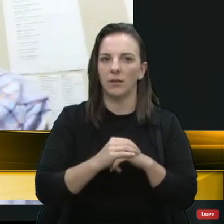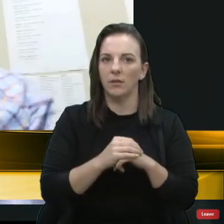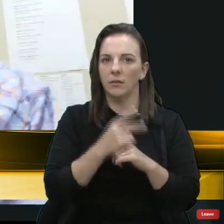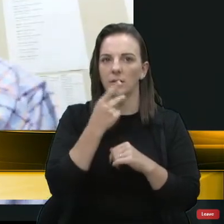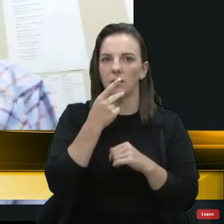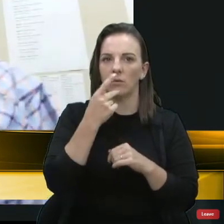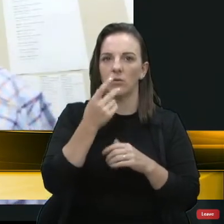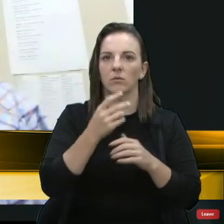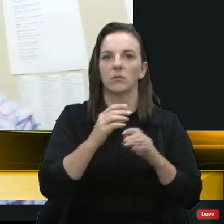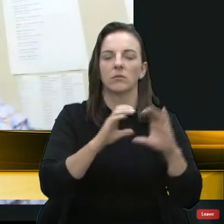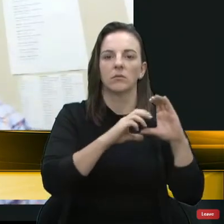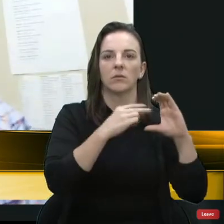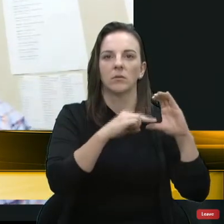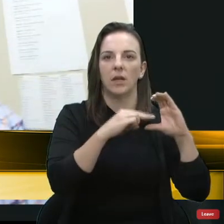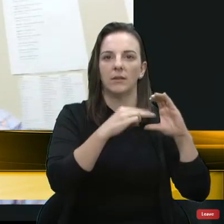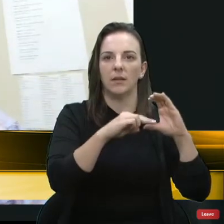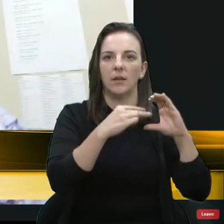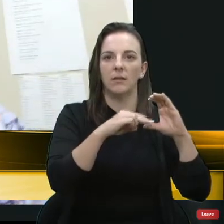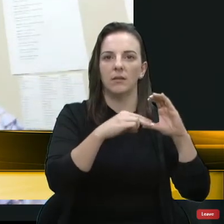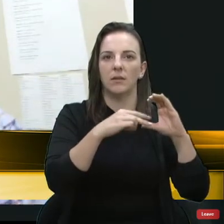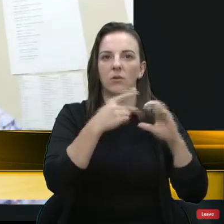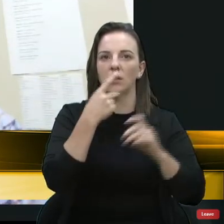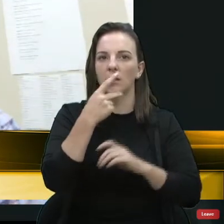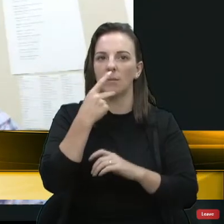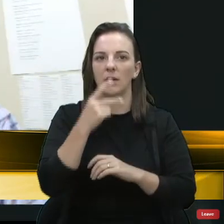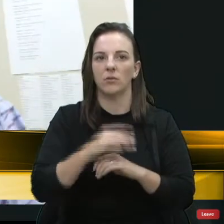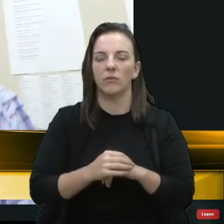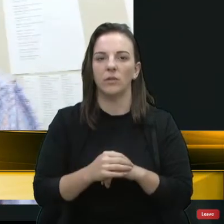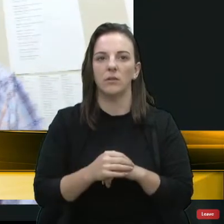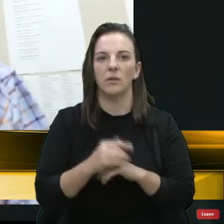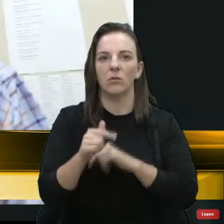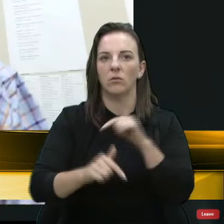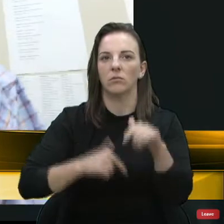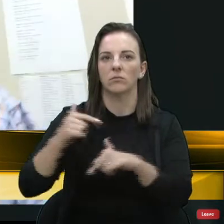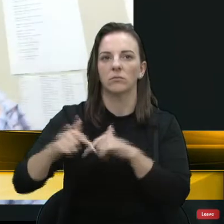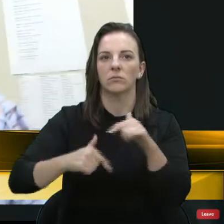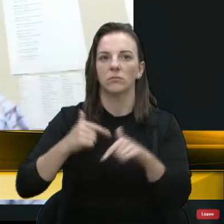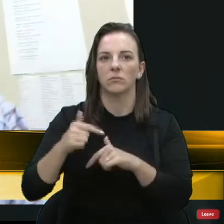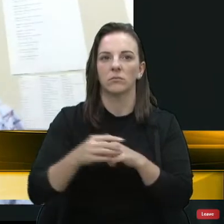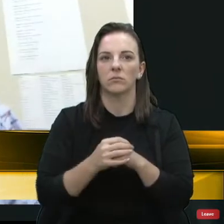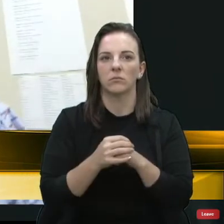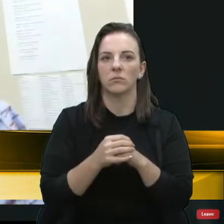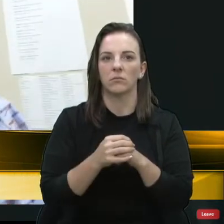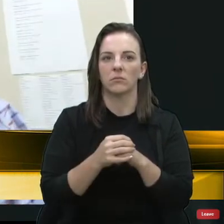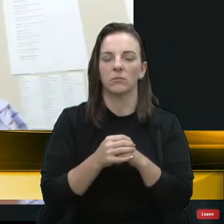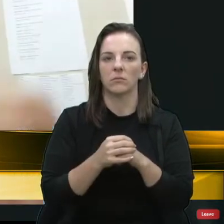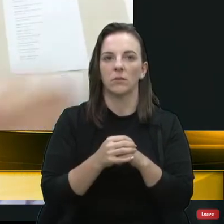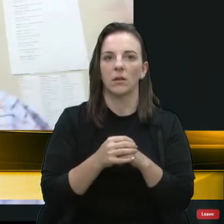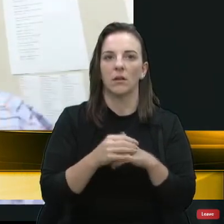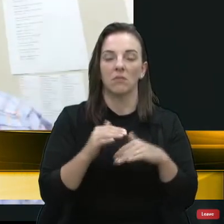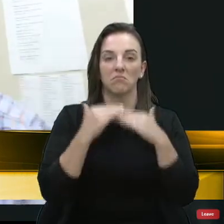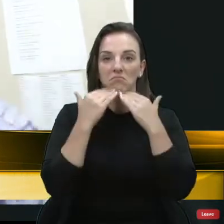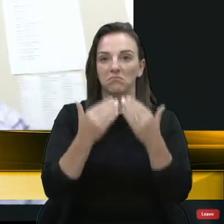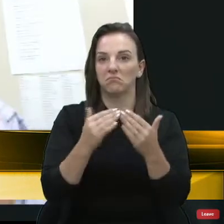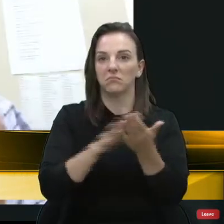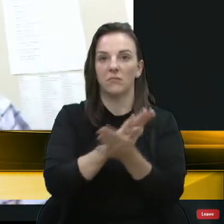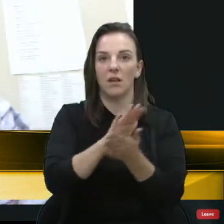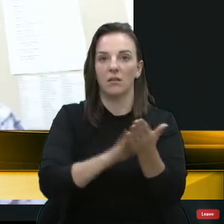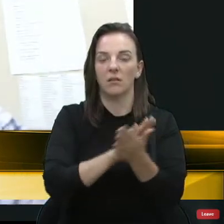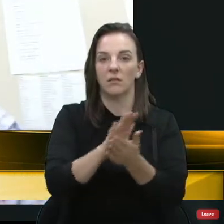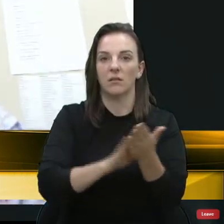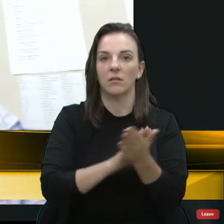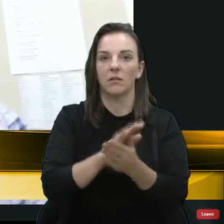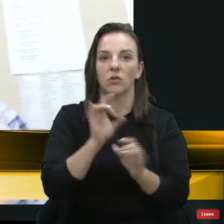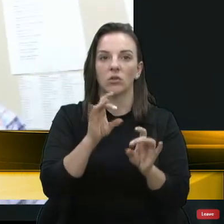prefeitura está trabalhando. Então, assim, não mudou nada. Então, só cresce o índice de pandemia, de